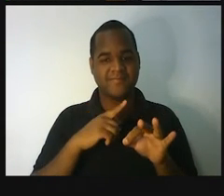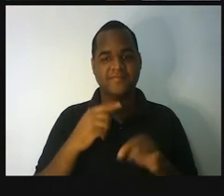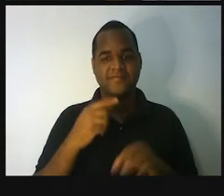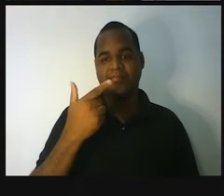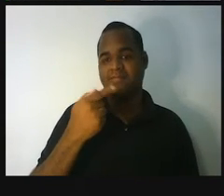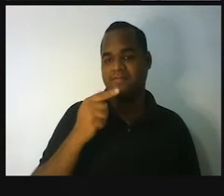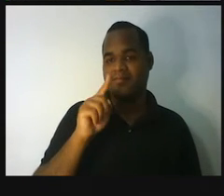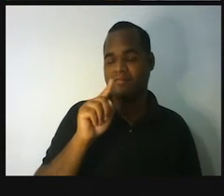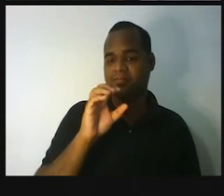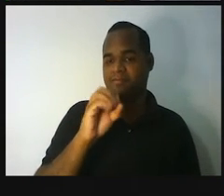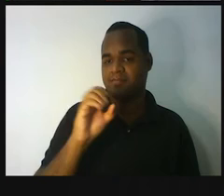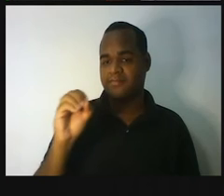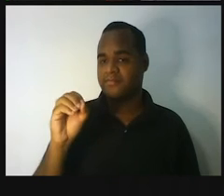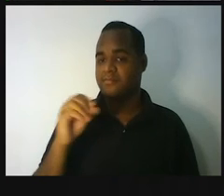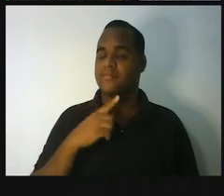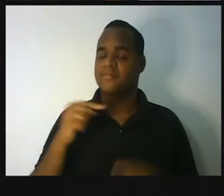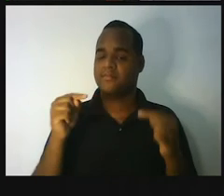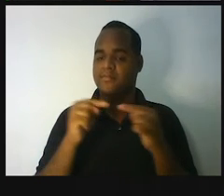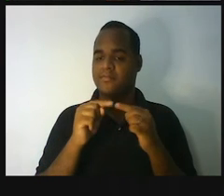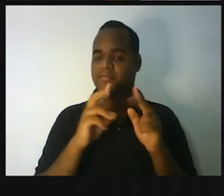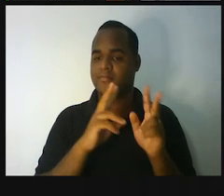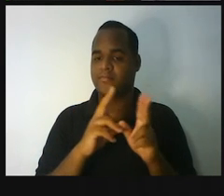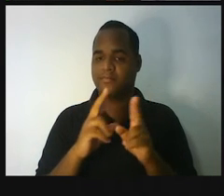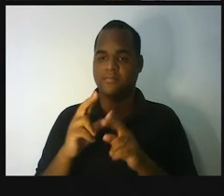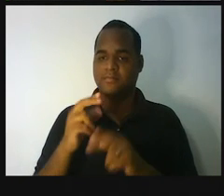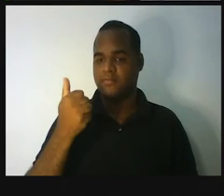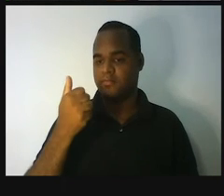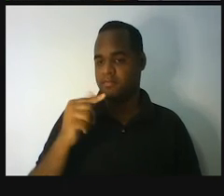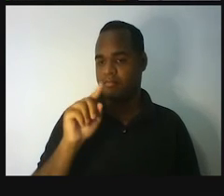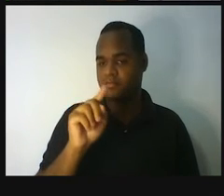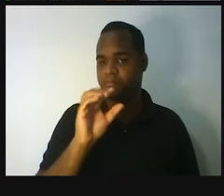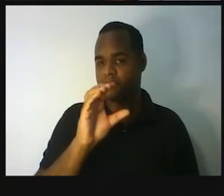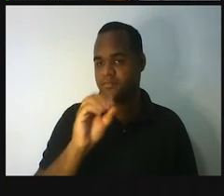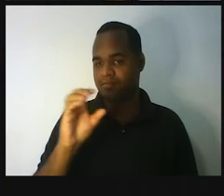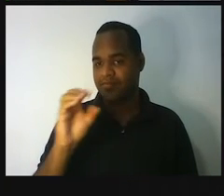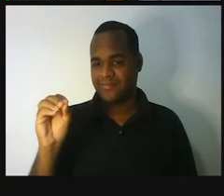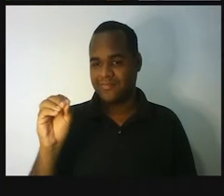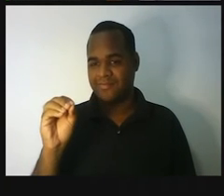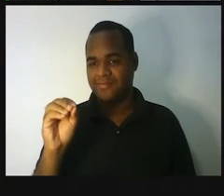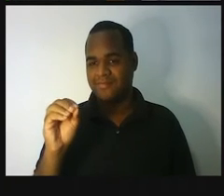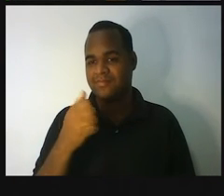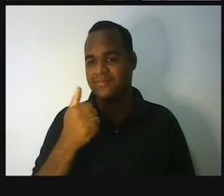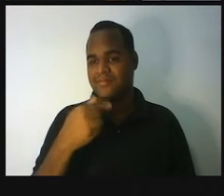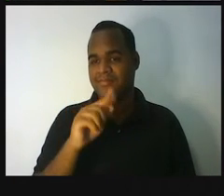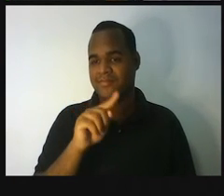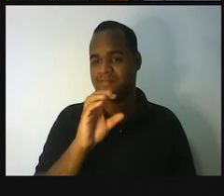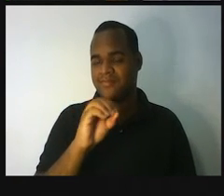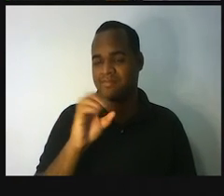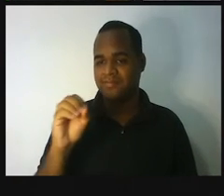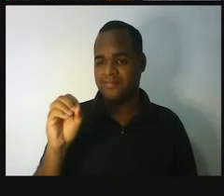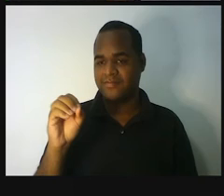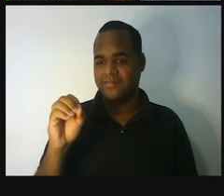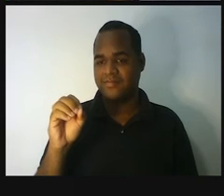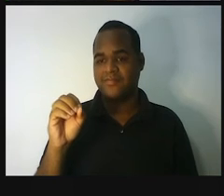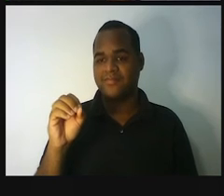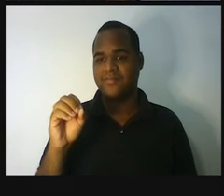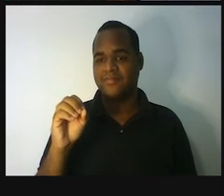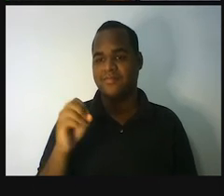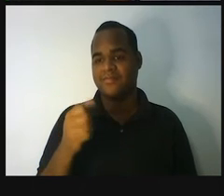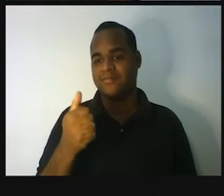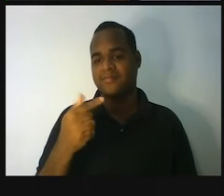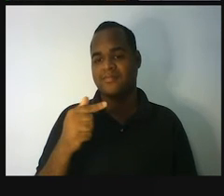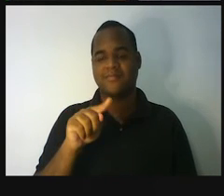quilômetros é igual a 17 mil metros. Tranquilão?